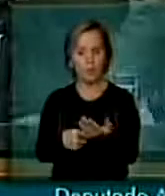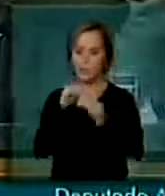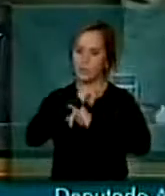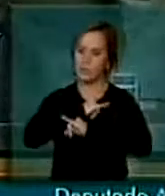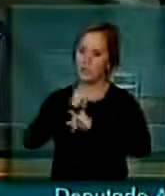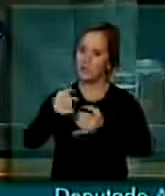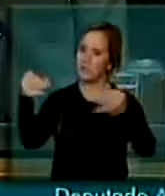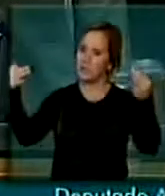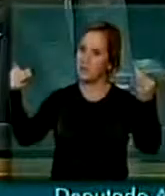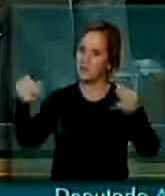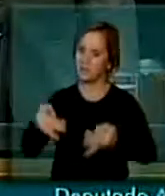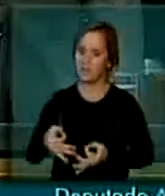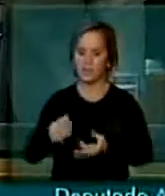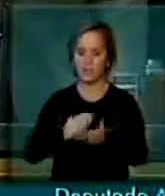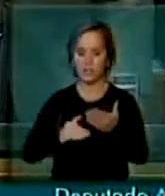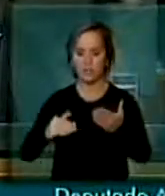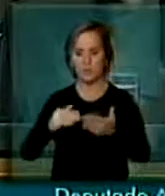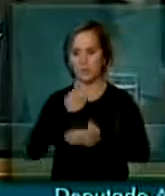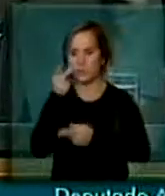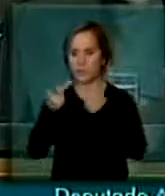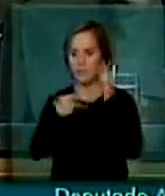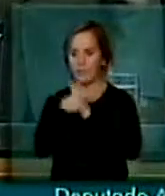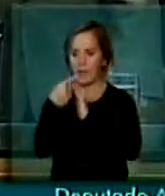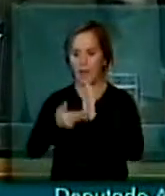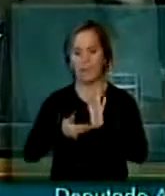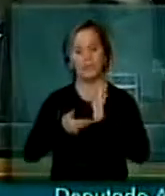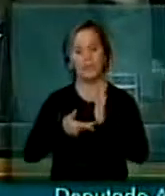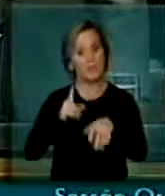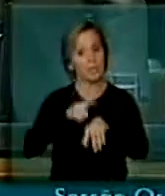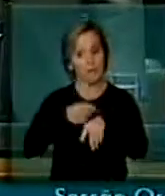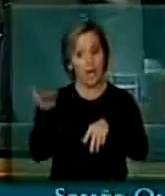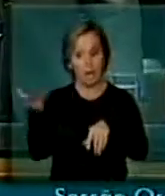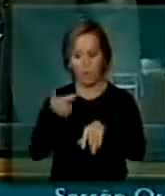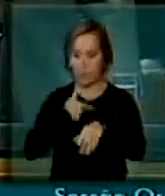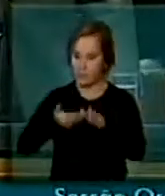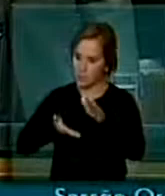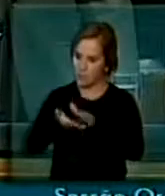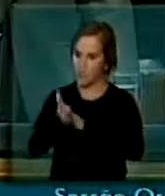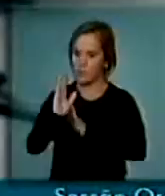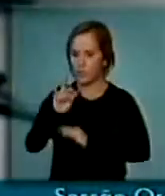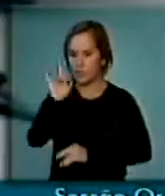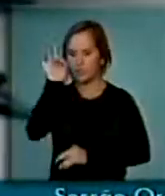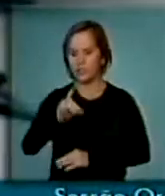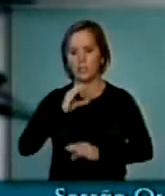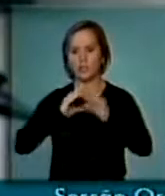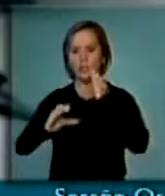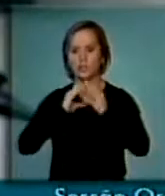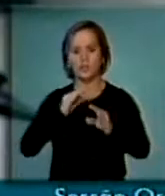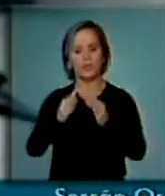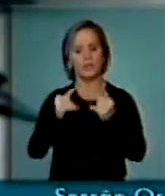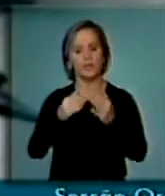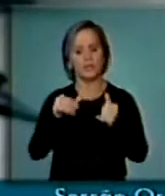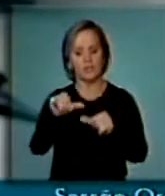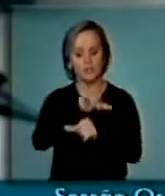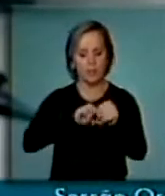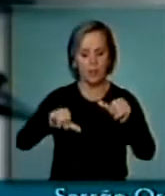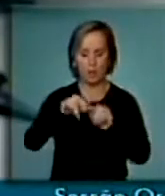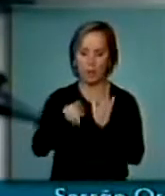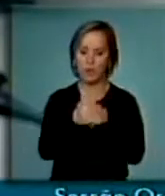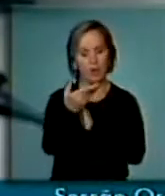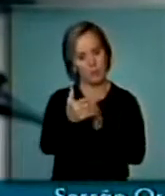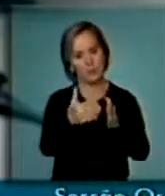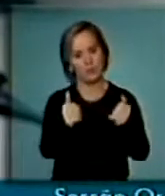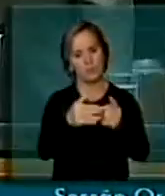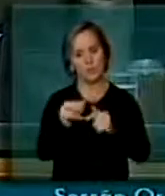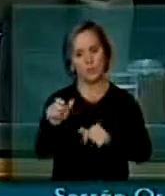informação fidedigna e irei encaminhar imediatamente para o diretor de comunicação solicitando que seja feita